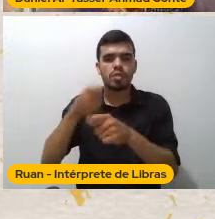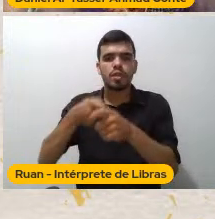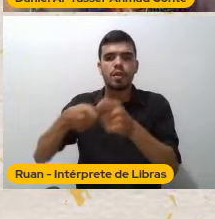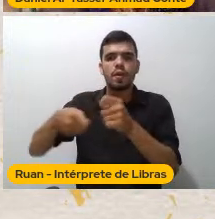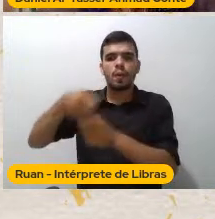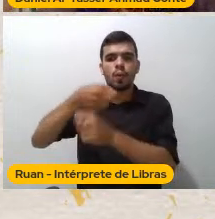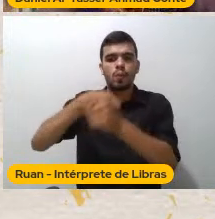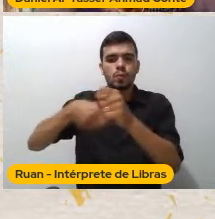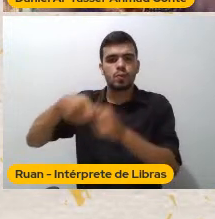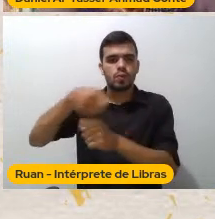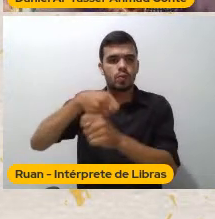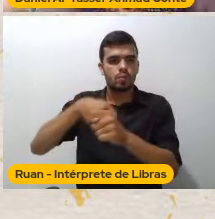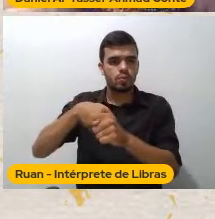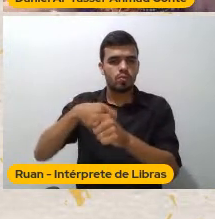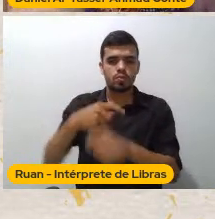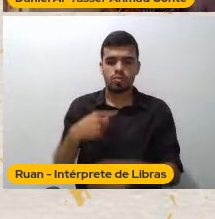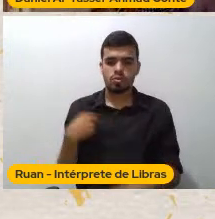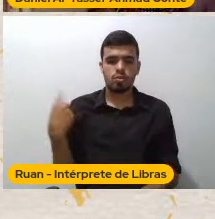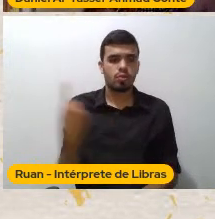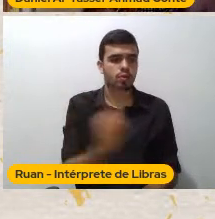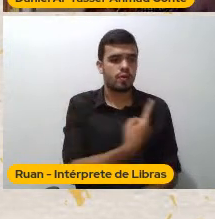Pautado No